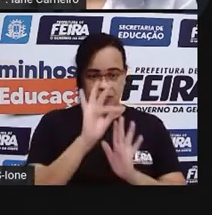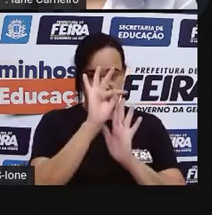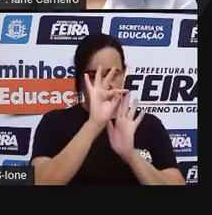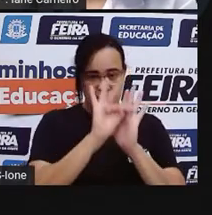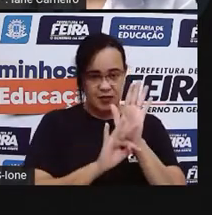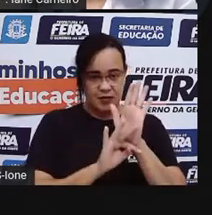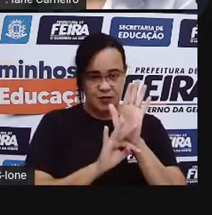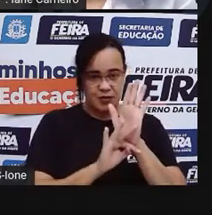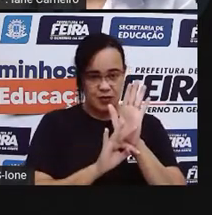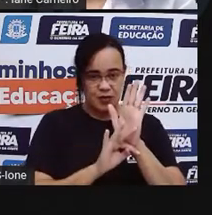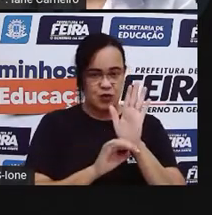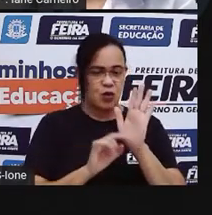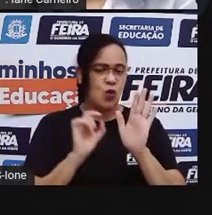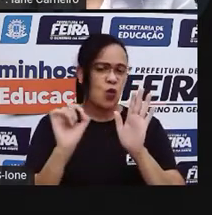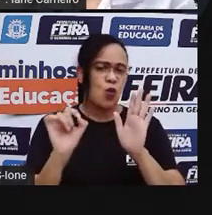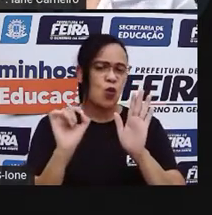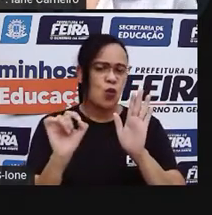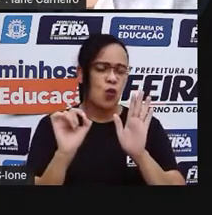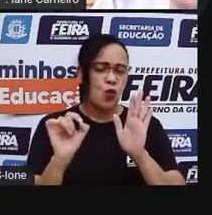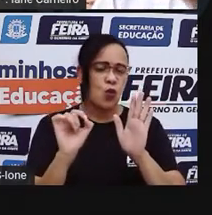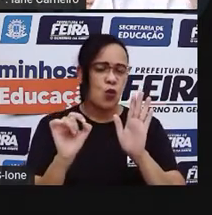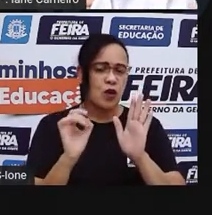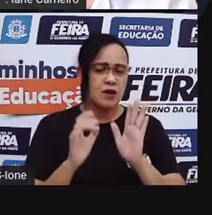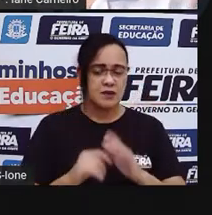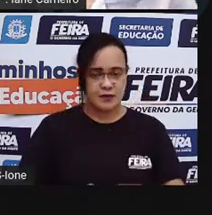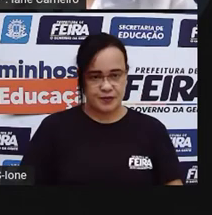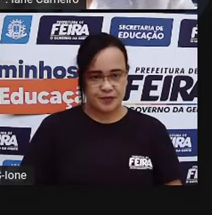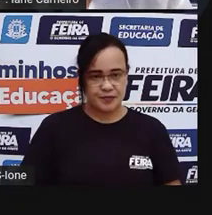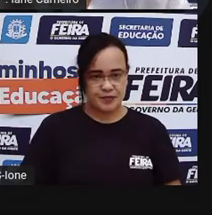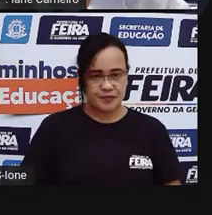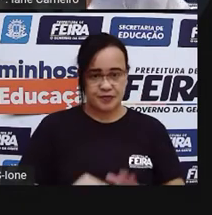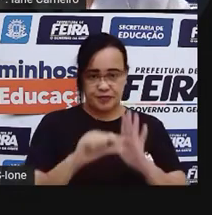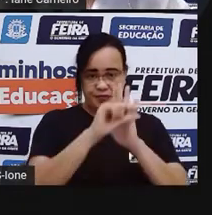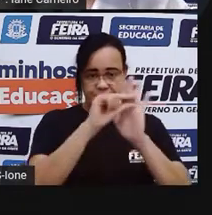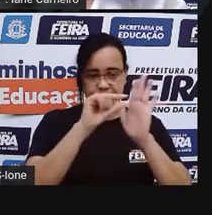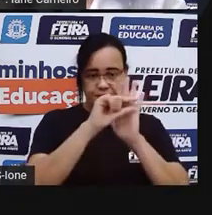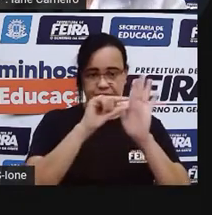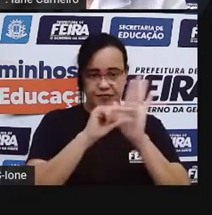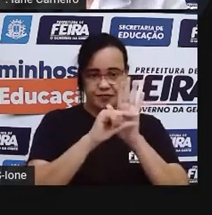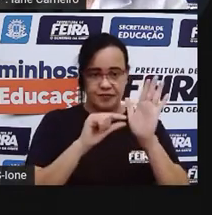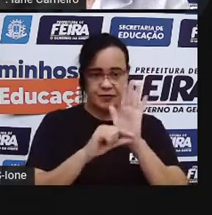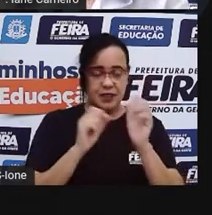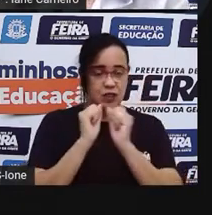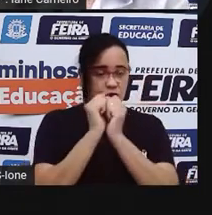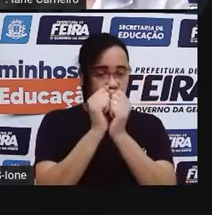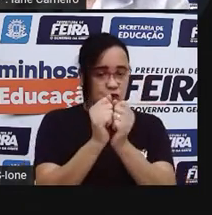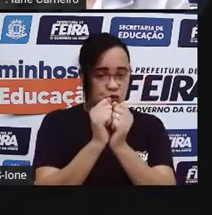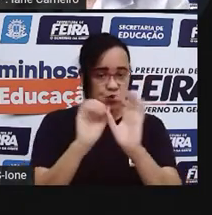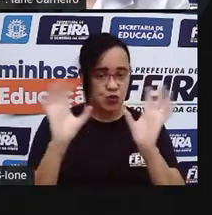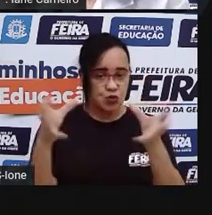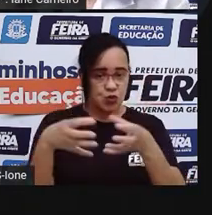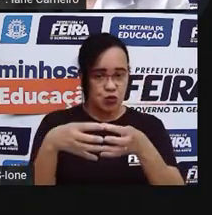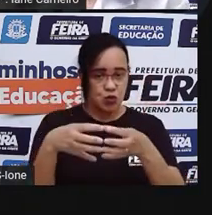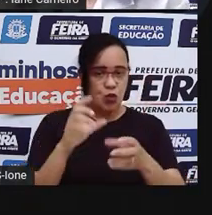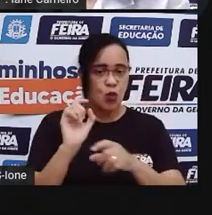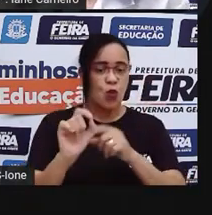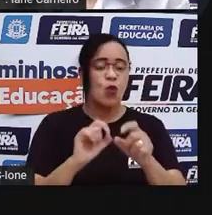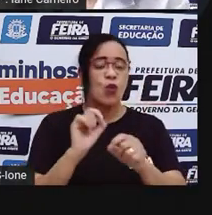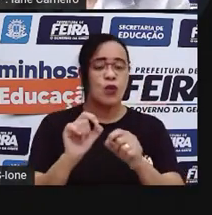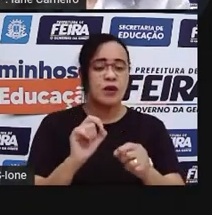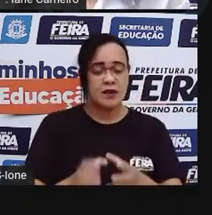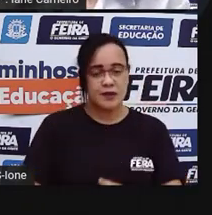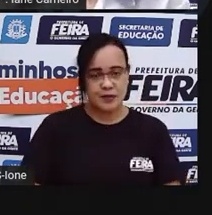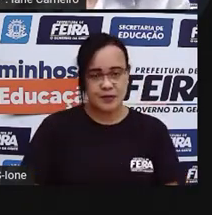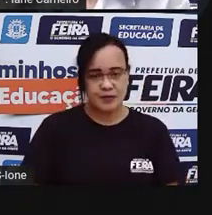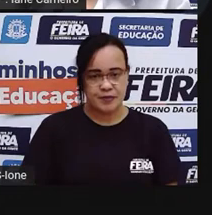são o que? Quem lembra? Que formam as estrofes São os Ó Deixa eu escrever aqui Para